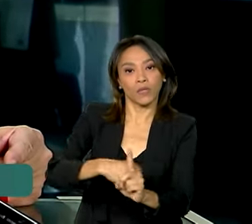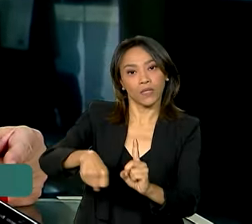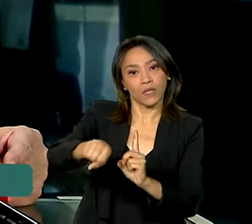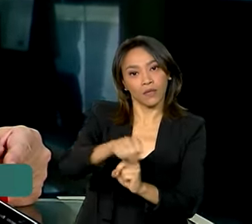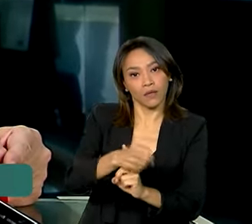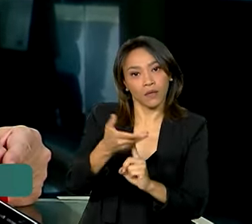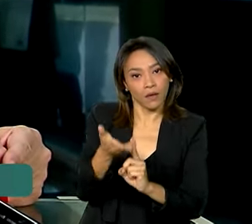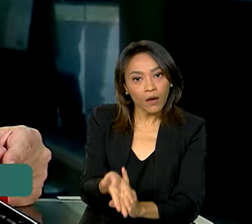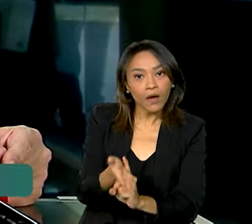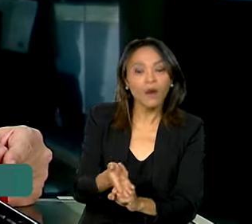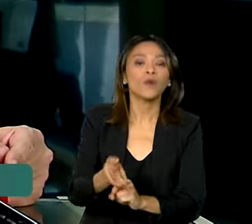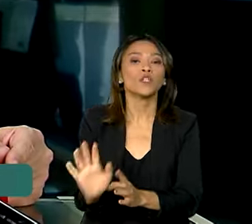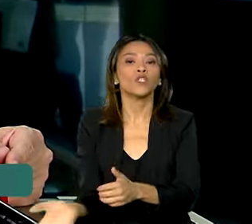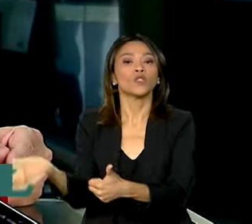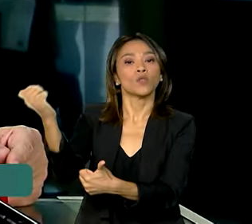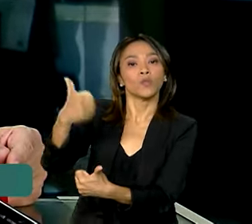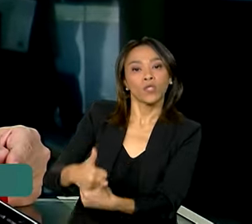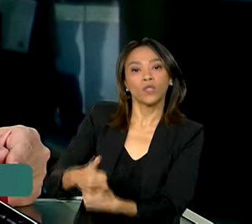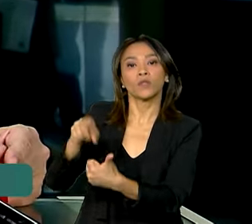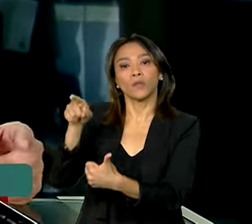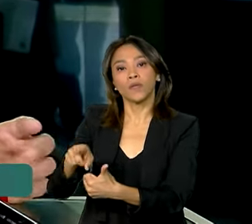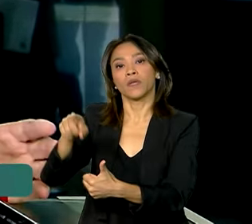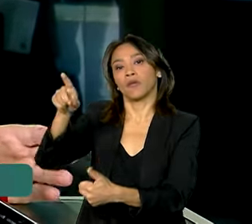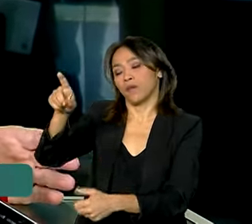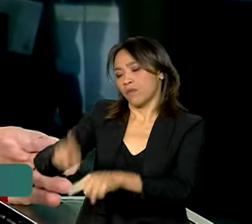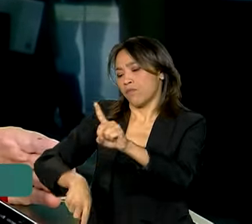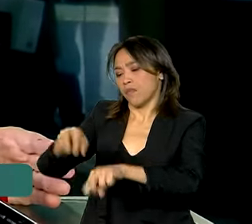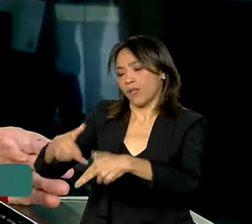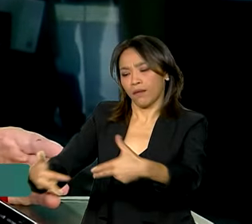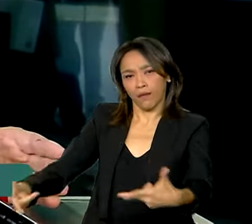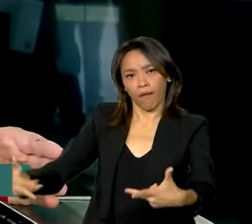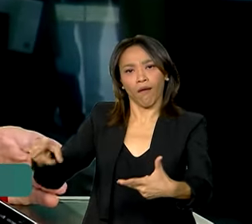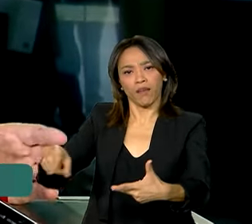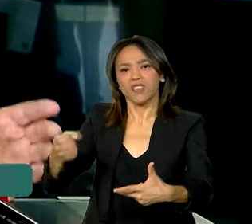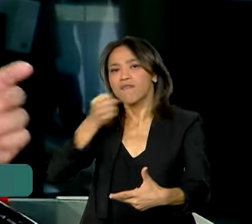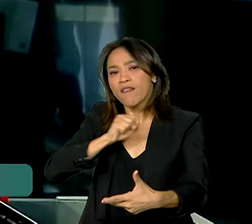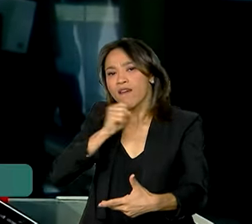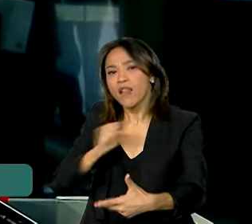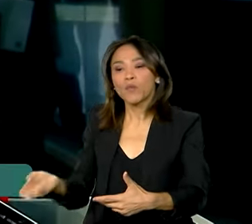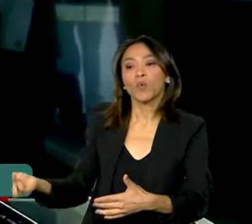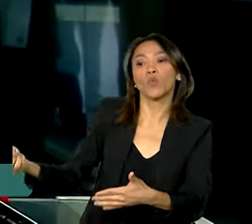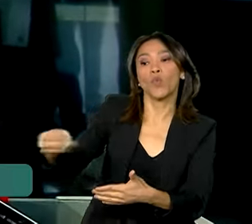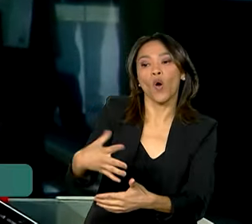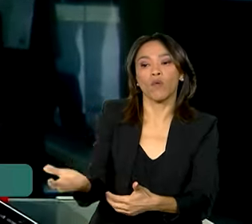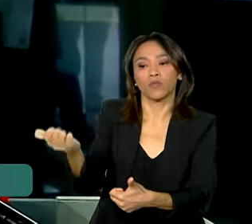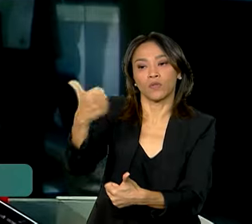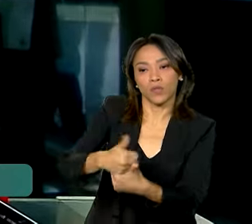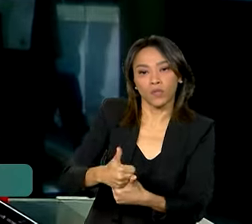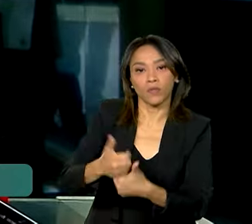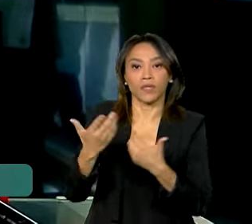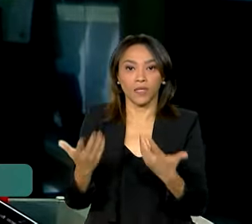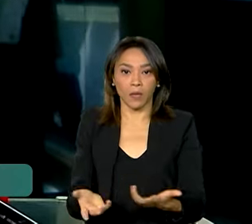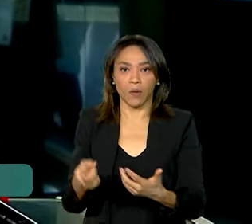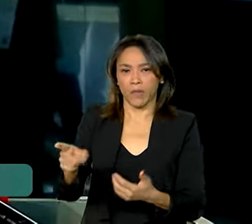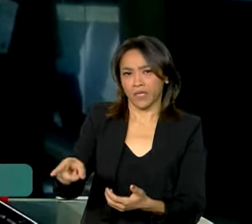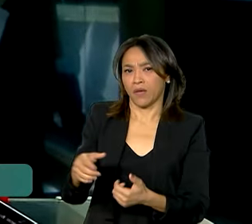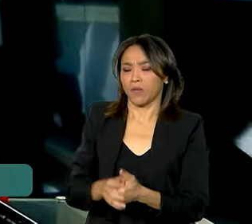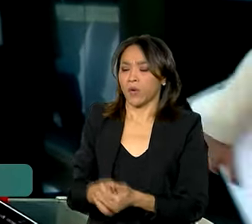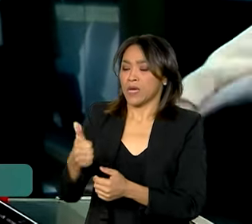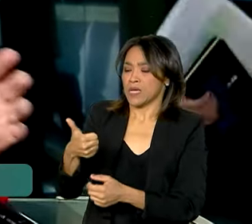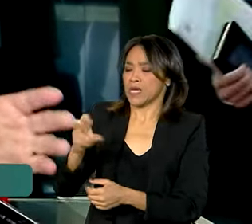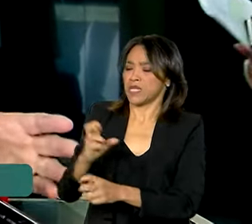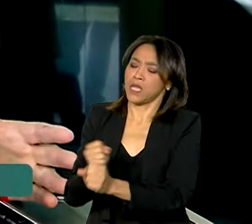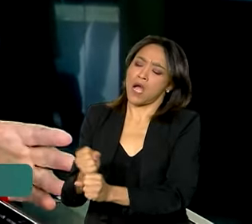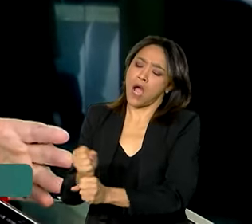para você trocar máquinas e equipamentos e ter melhor produtividade. Então, ao invés de depreciar uma máquina em 15